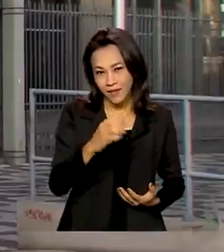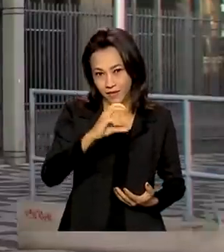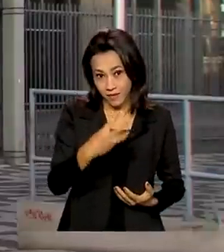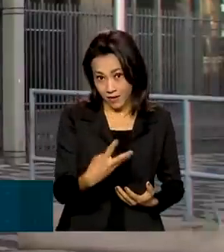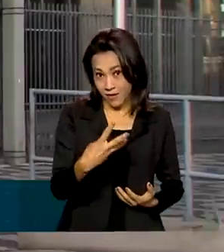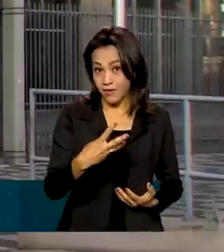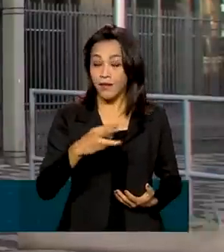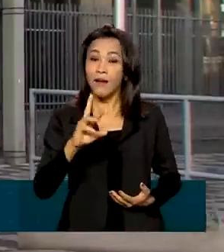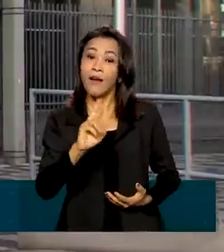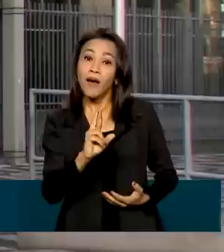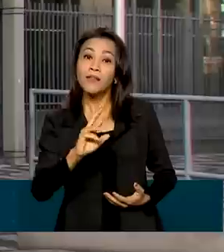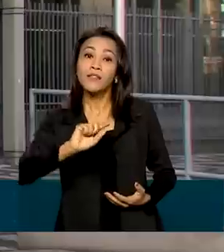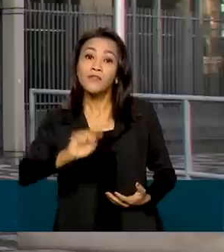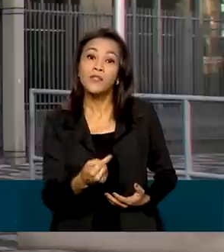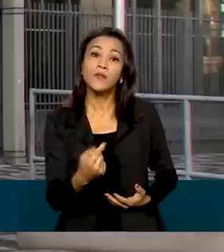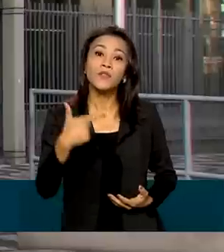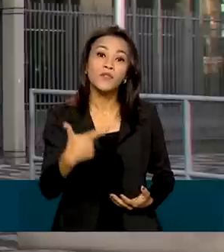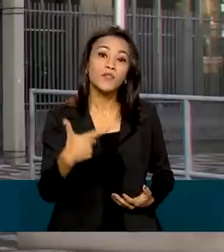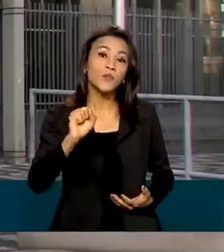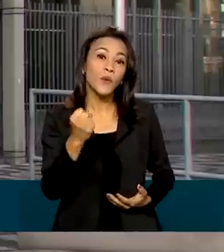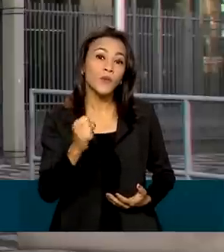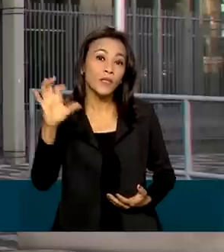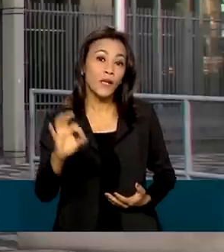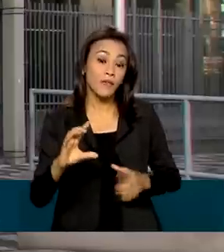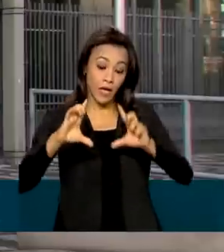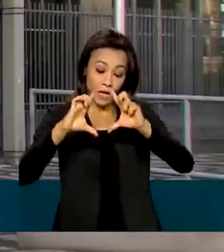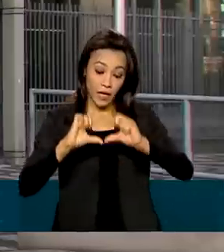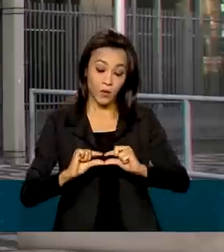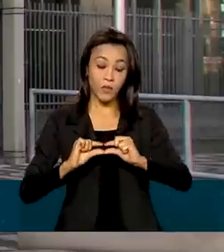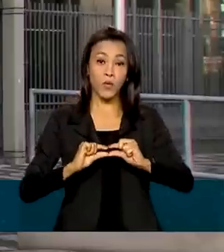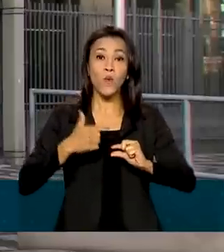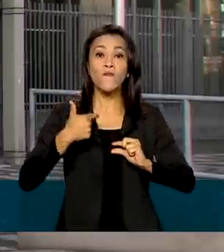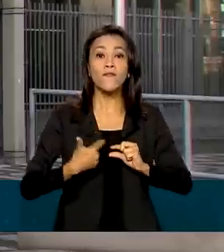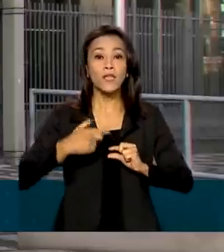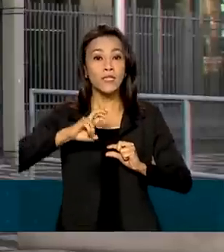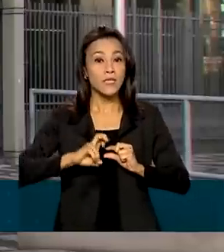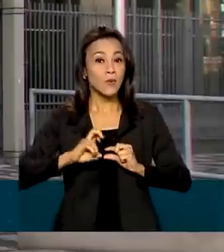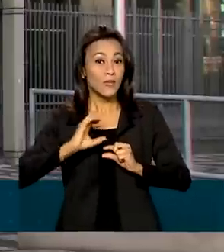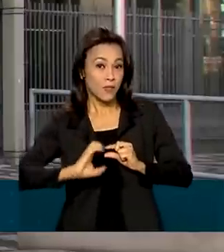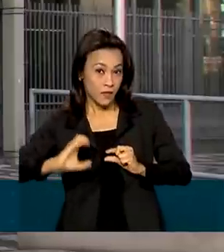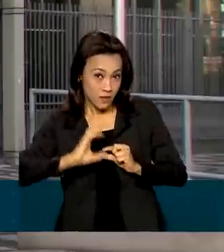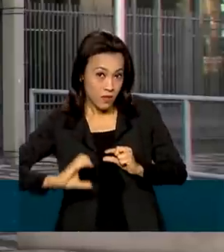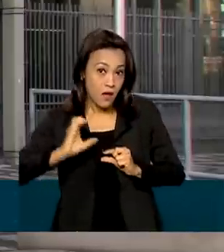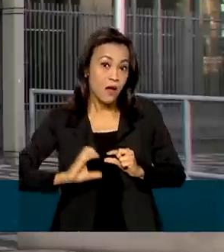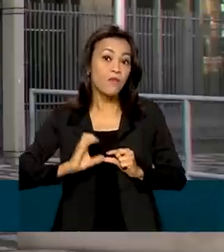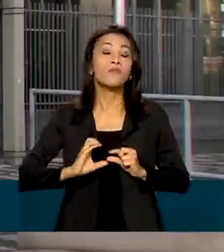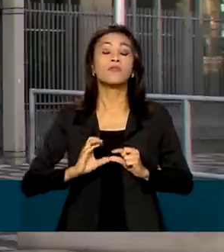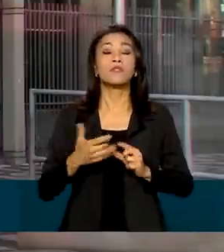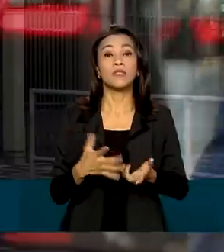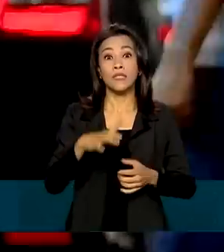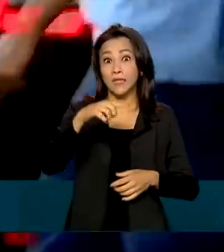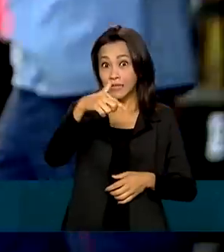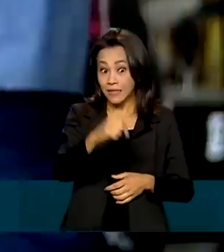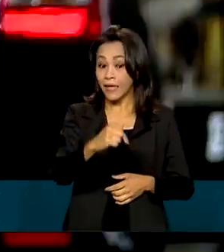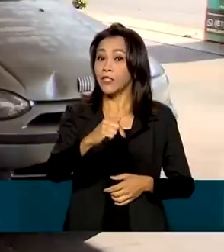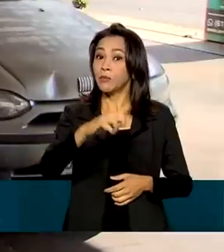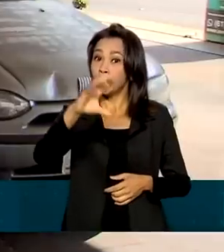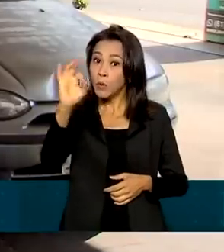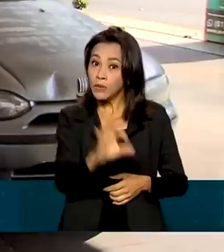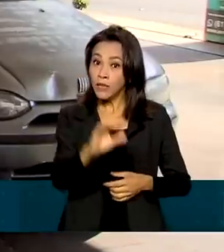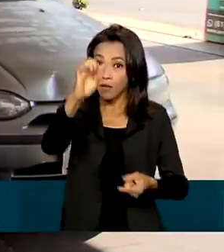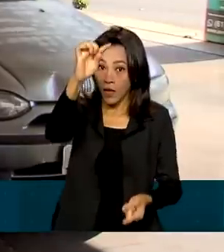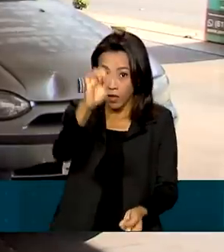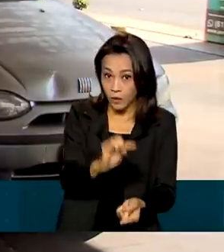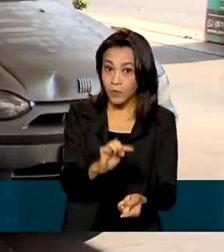Como você disse, Mara, é uma redução de R$ 0,25 no custo por litro, redução de 7%, a maior desde o início do ano